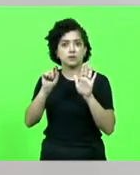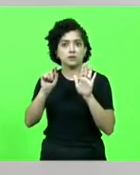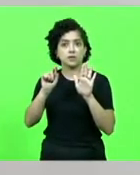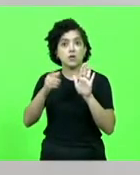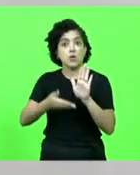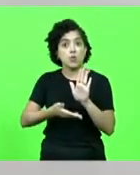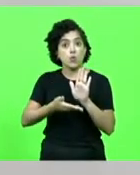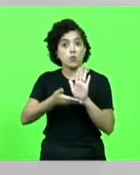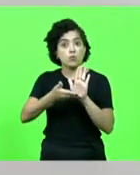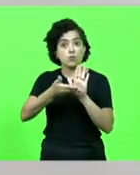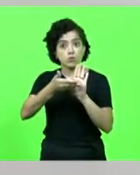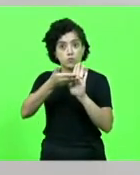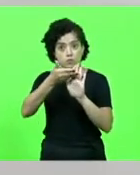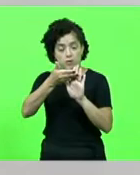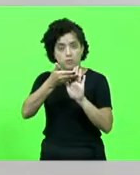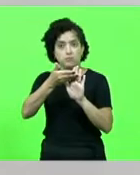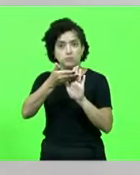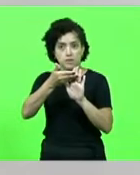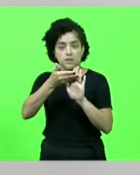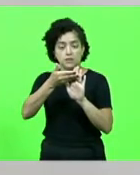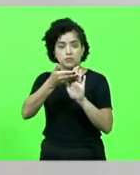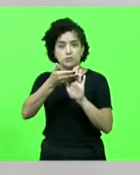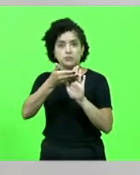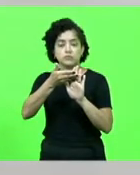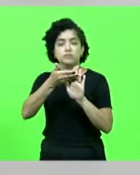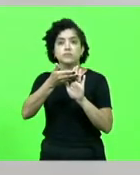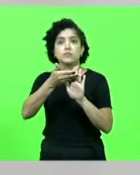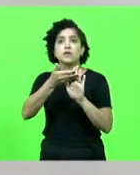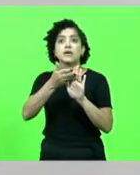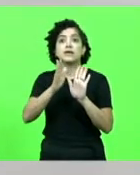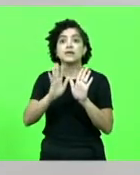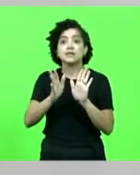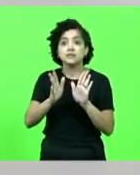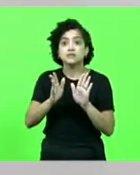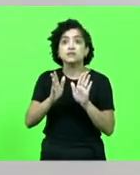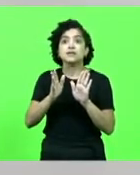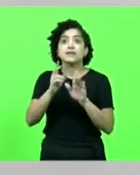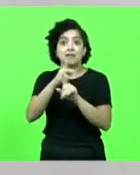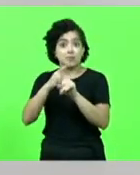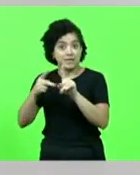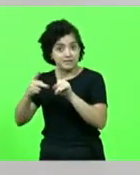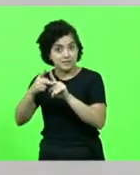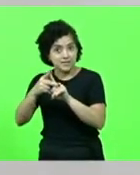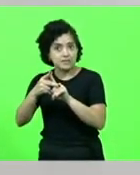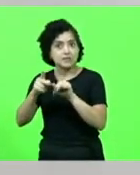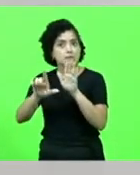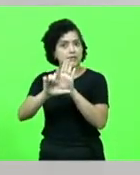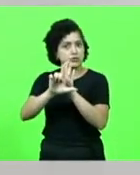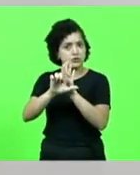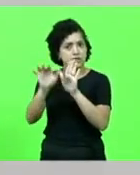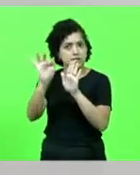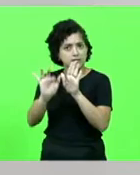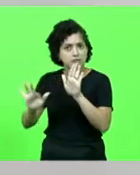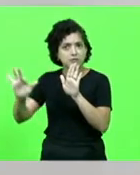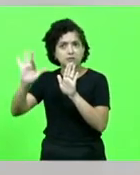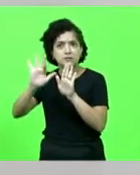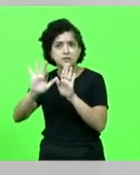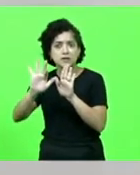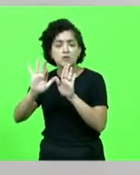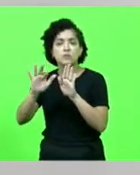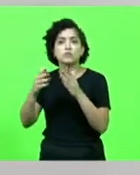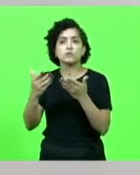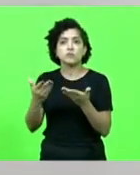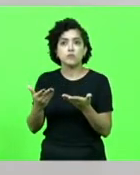gradualmente a contribuição já feita na Previdência a partir da lei federal, sem diferenciar praças oficiais,